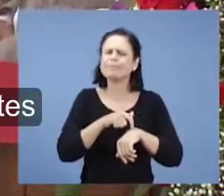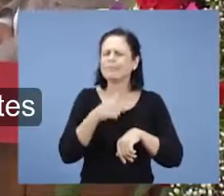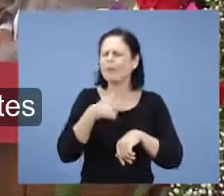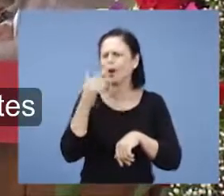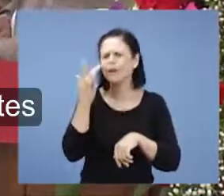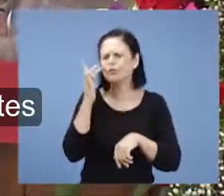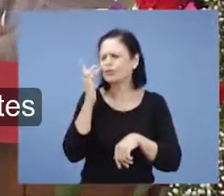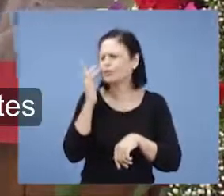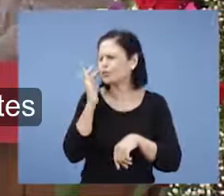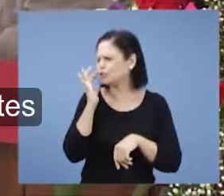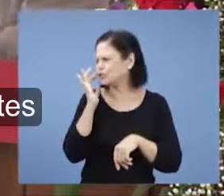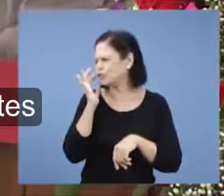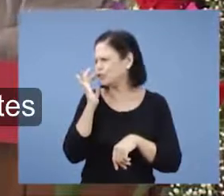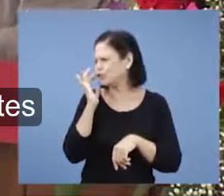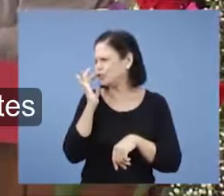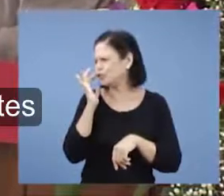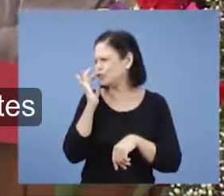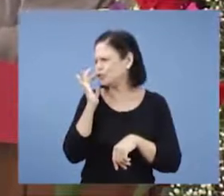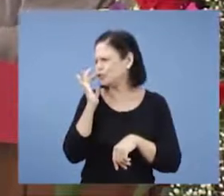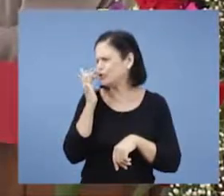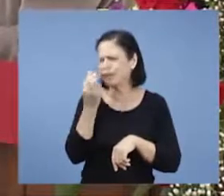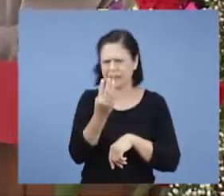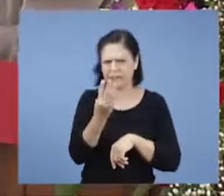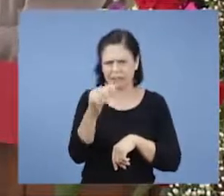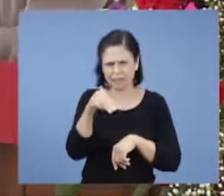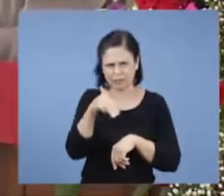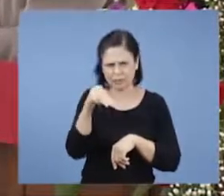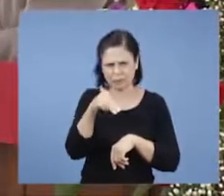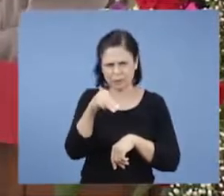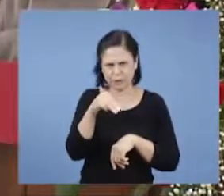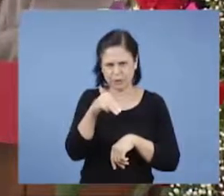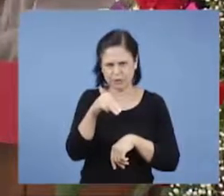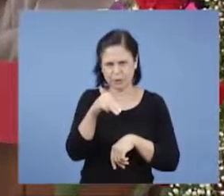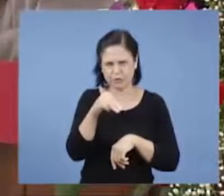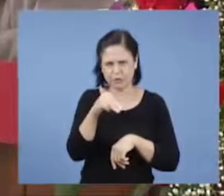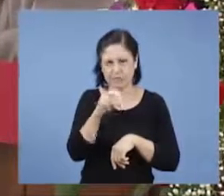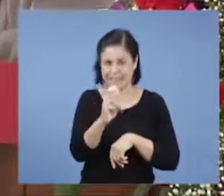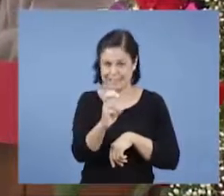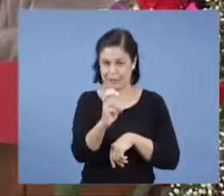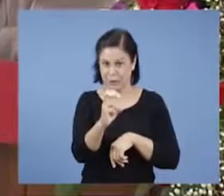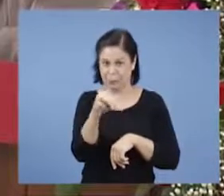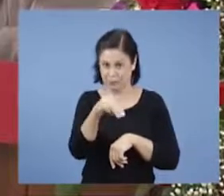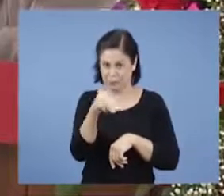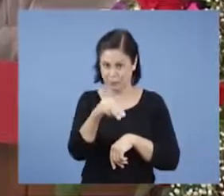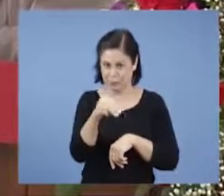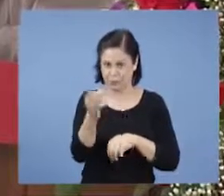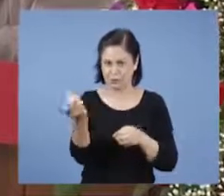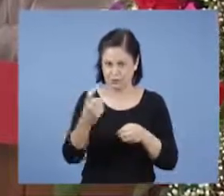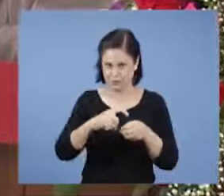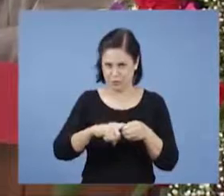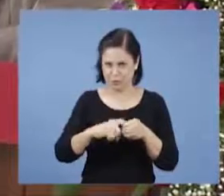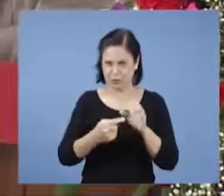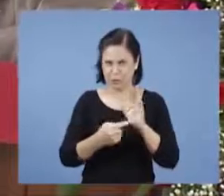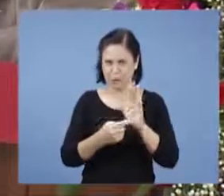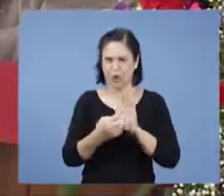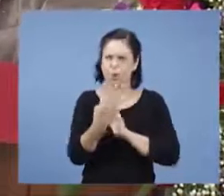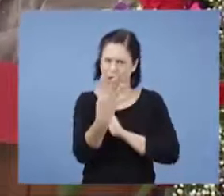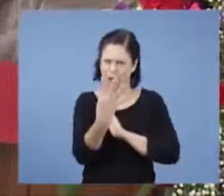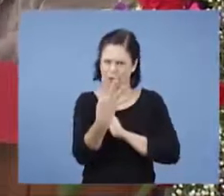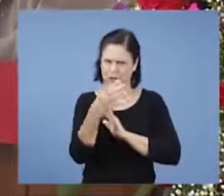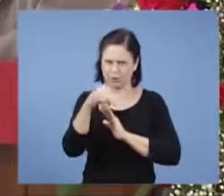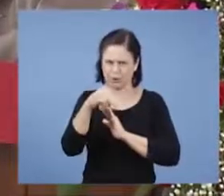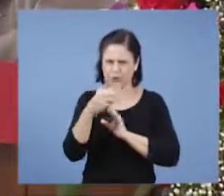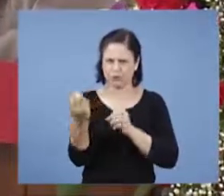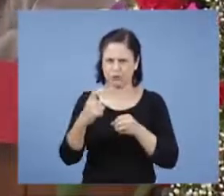eu acho que podemos ler o texto em 3 minutos e mais 2 para a resposta. Isso, então em 5 minutos nós retornamos com a resposta. 4 minutos